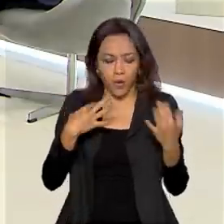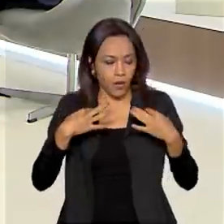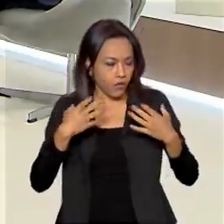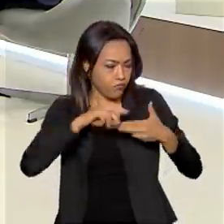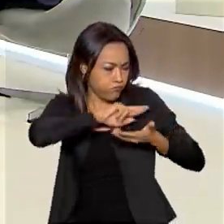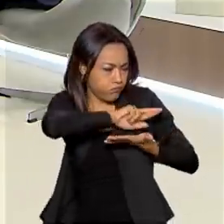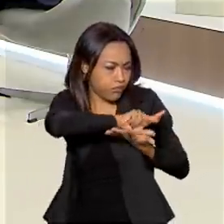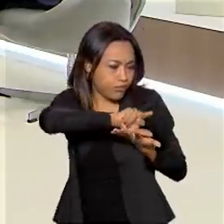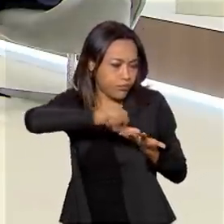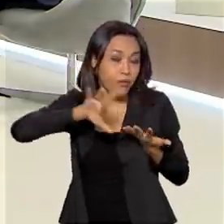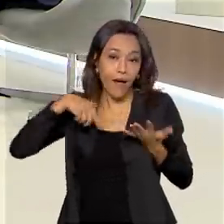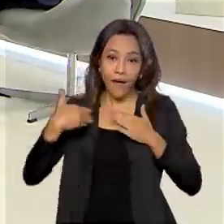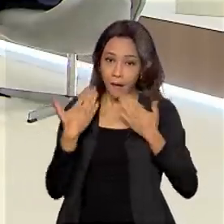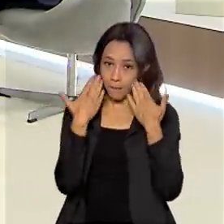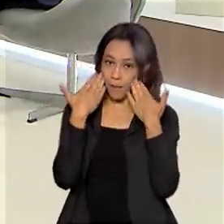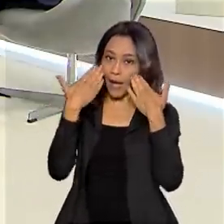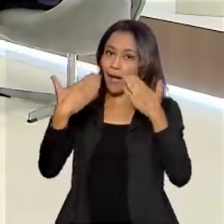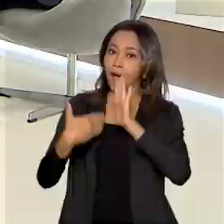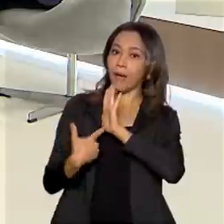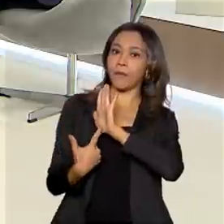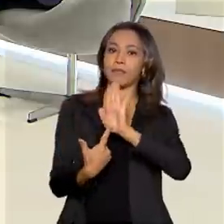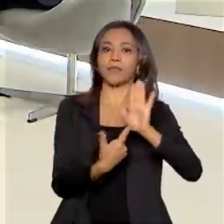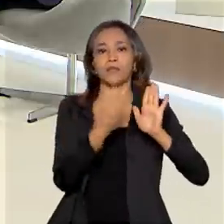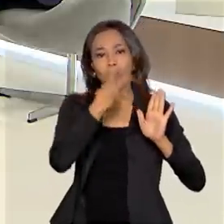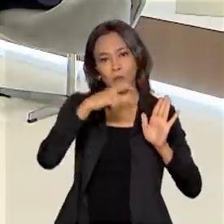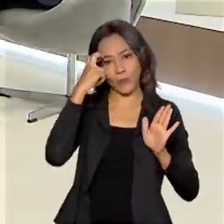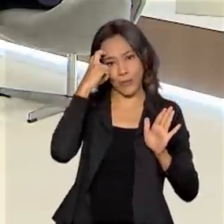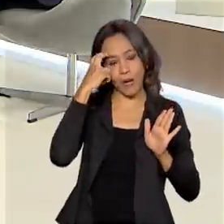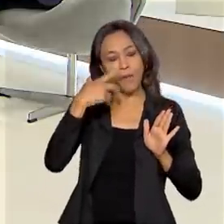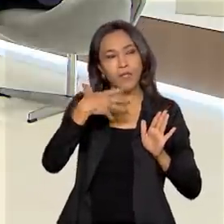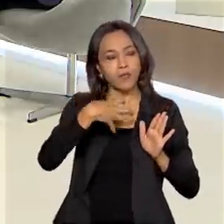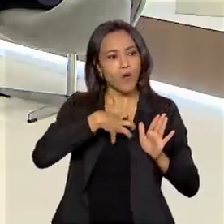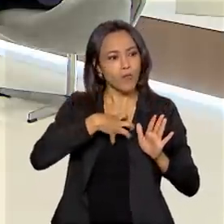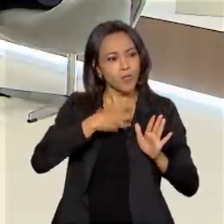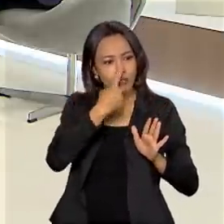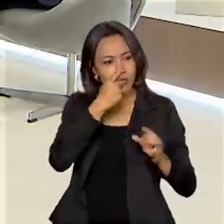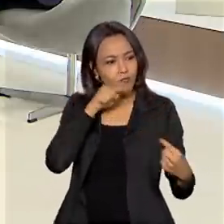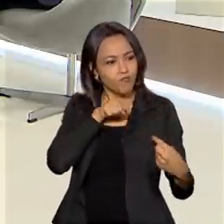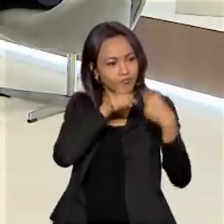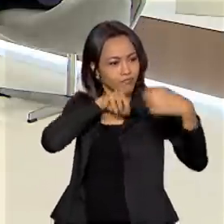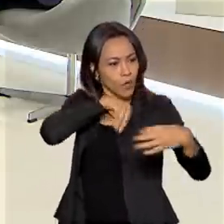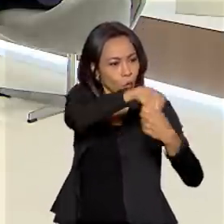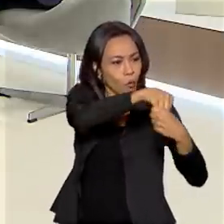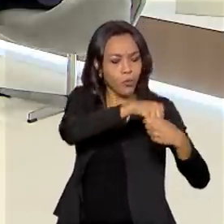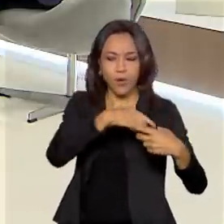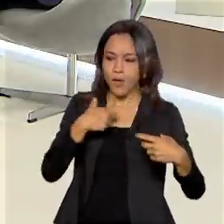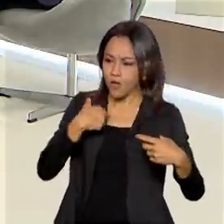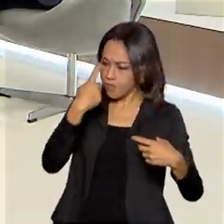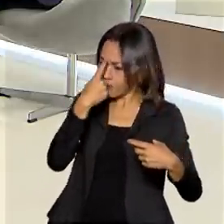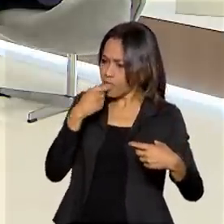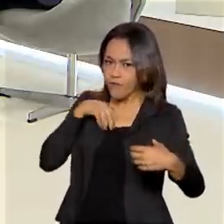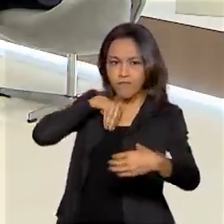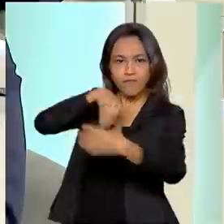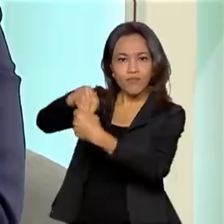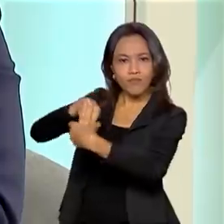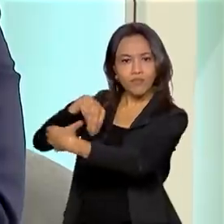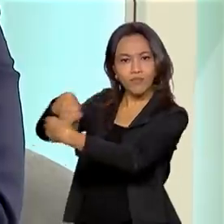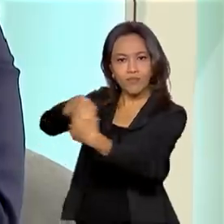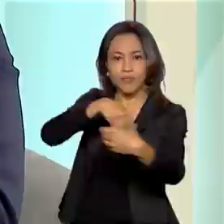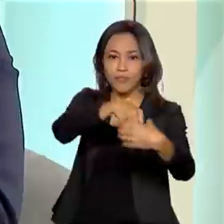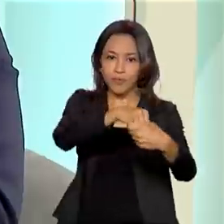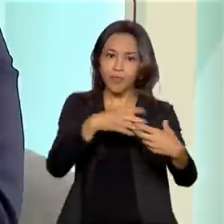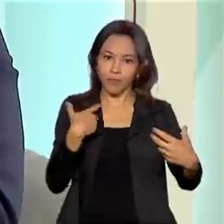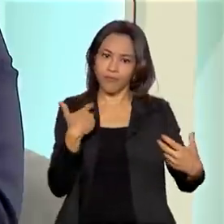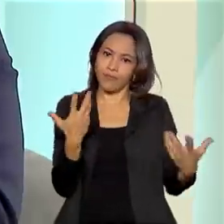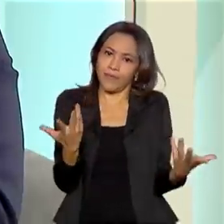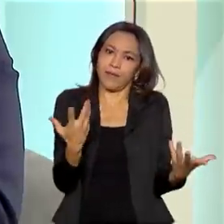isso é manifestação cultural e é isso que dá a sensação de pertencimento ou não a um determinado segmento. Então, todos nós,